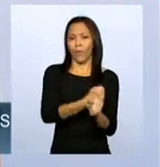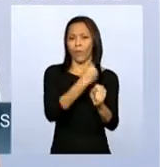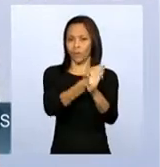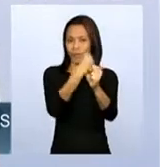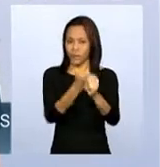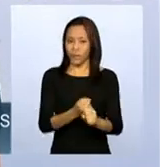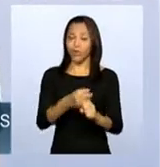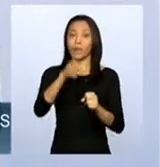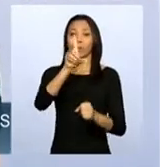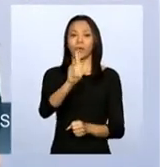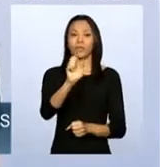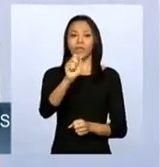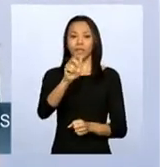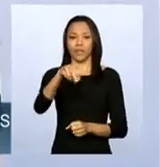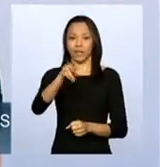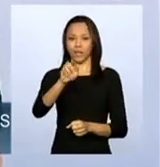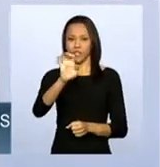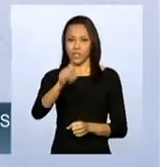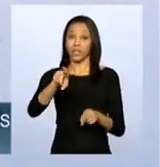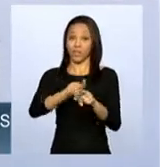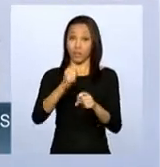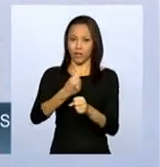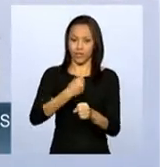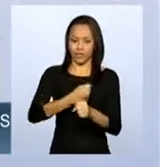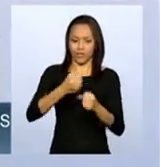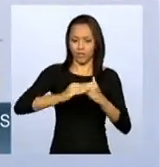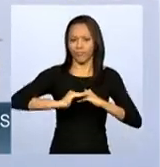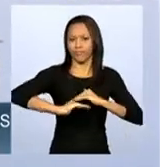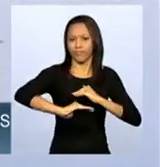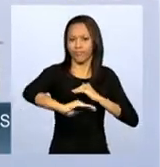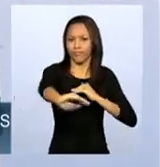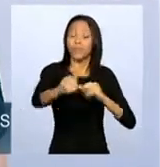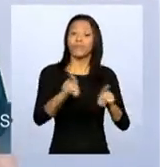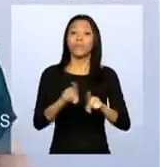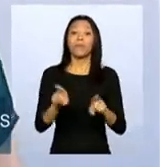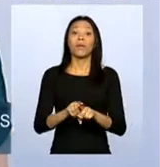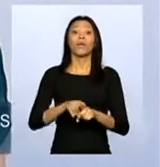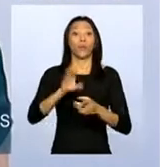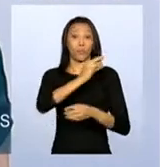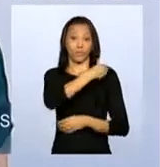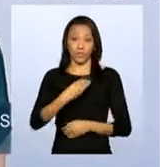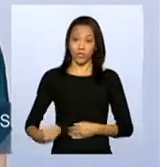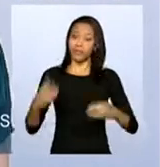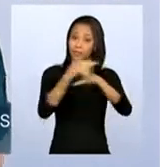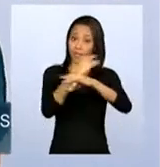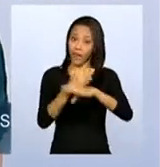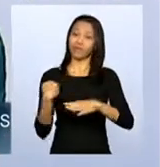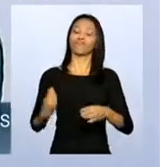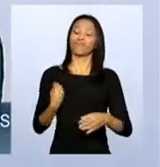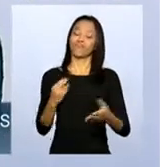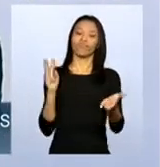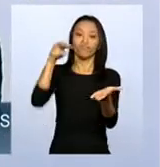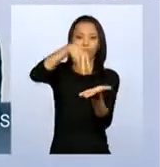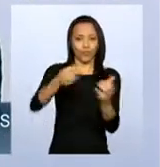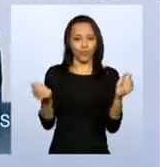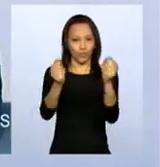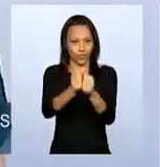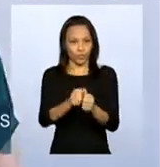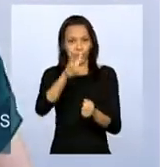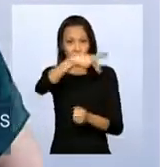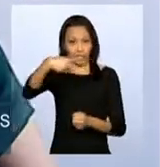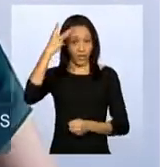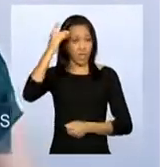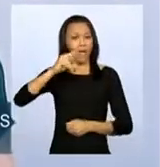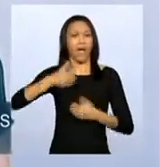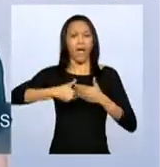de drenagem e pavimentação. O ministro das cidades, Agnaldo Ribeiro, vai comparecer aqui ao evento, acompanhado da presidenta Dilma Rousseff e